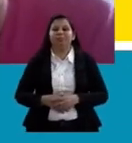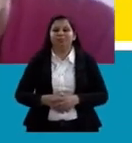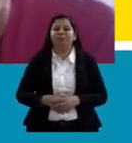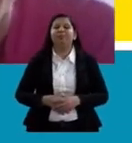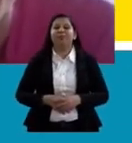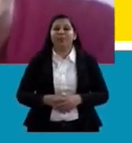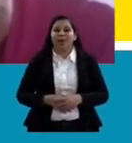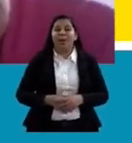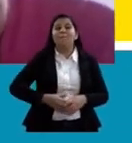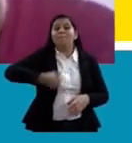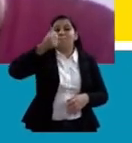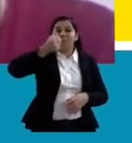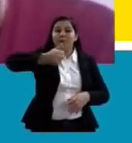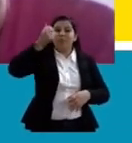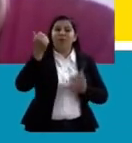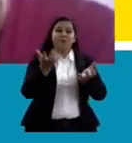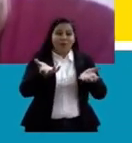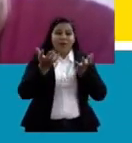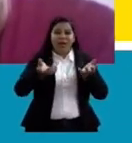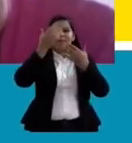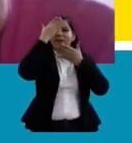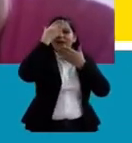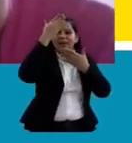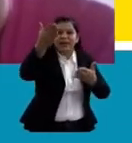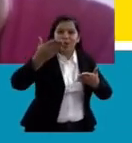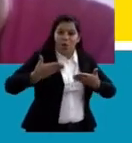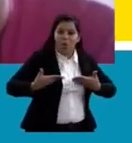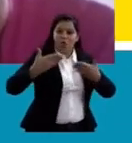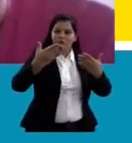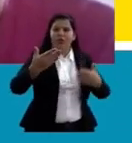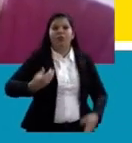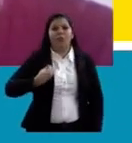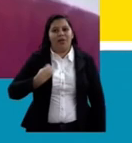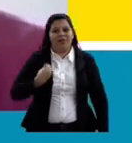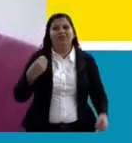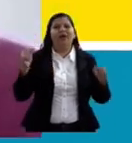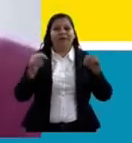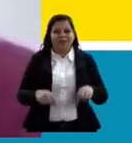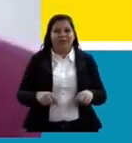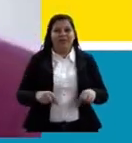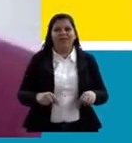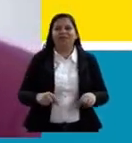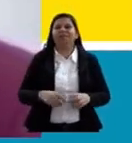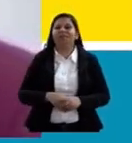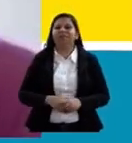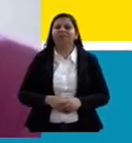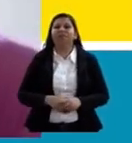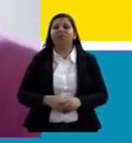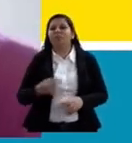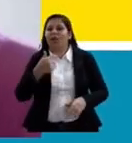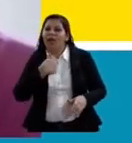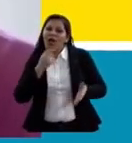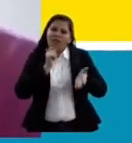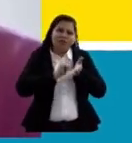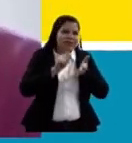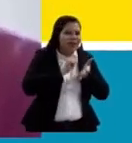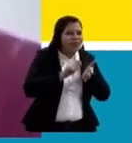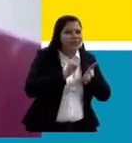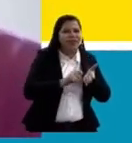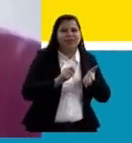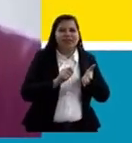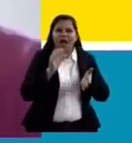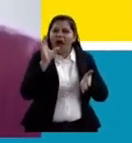Bom, queria primeiro agradecer ao convite de participar aqui a toda a equipe. Eu escrevi uma coisa bem rapidinho para falar